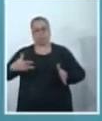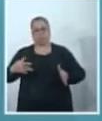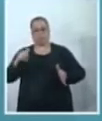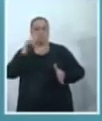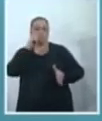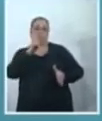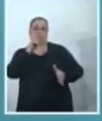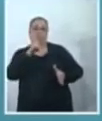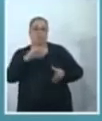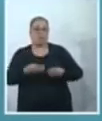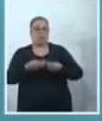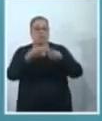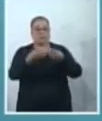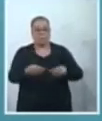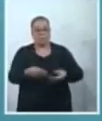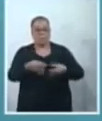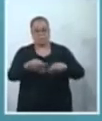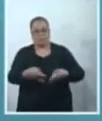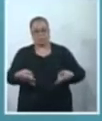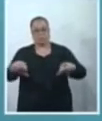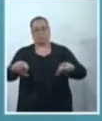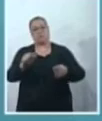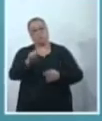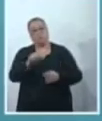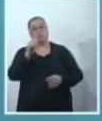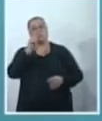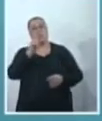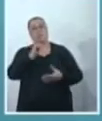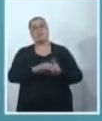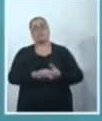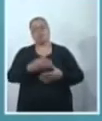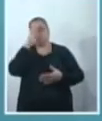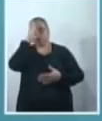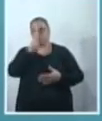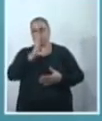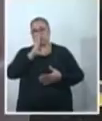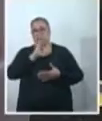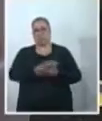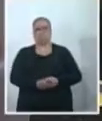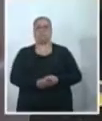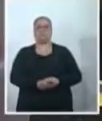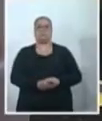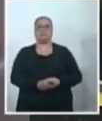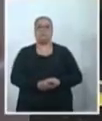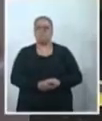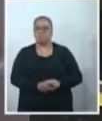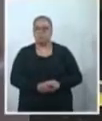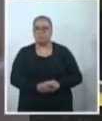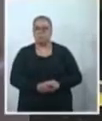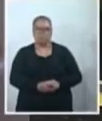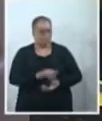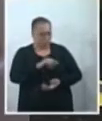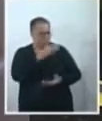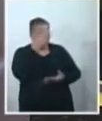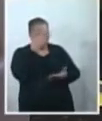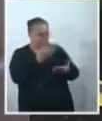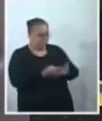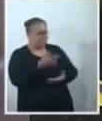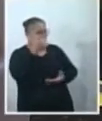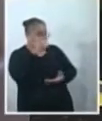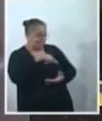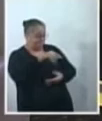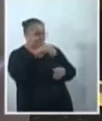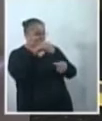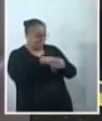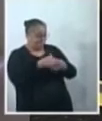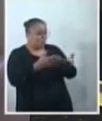disponibilizar esses absorventes higiênicos distribuídos gratuitamente. E, vereadora, você acredita que vai conseguir os votos? Como